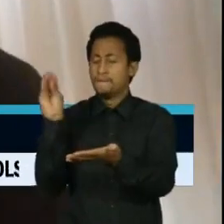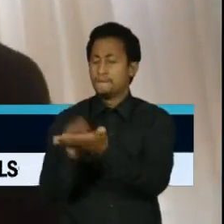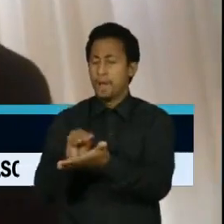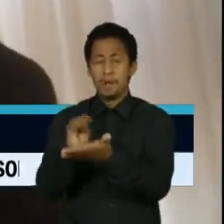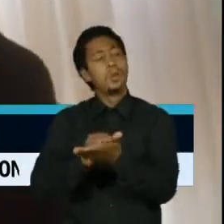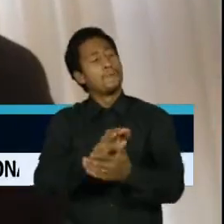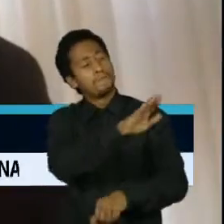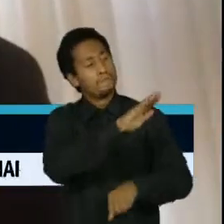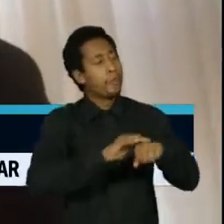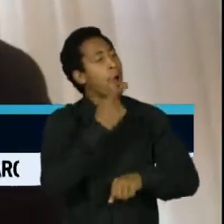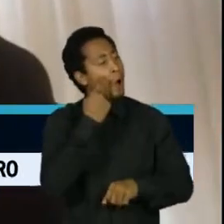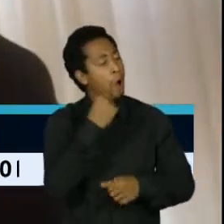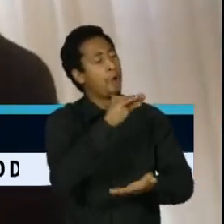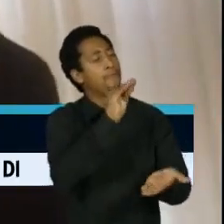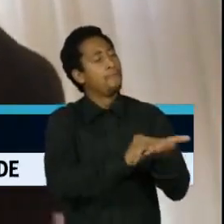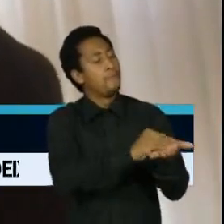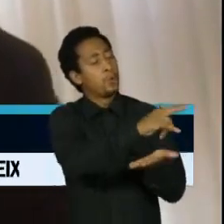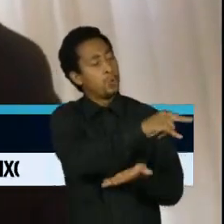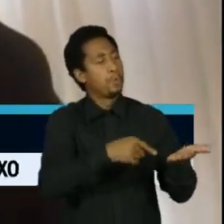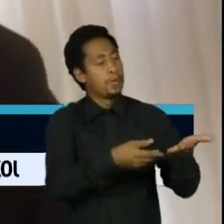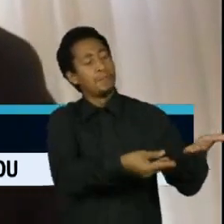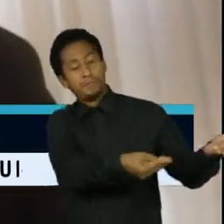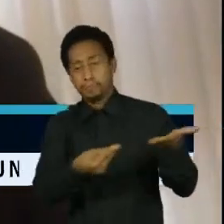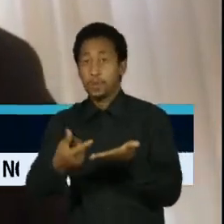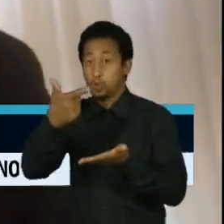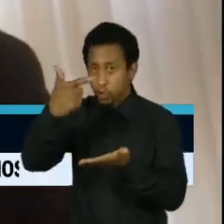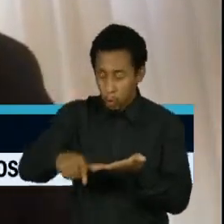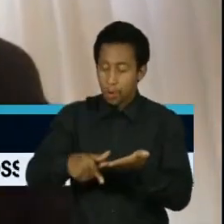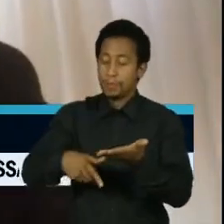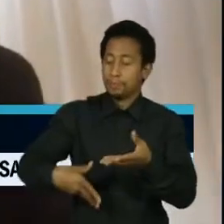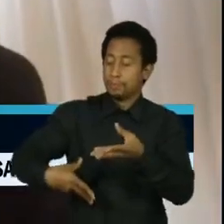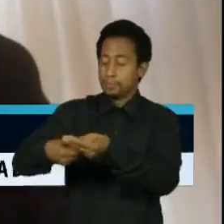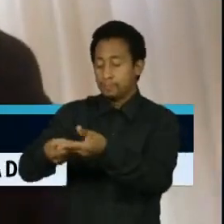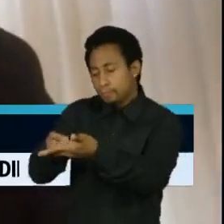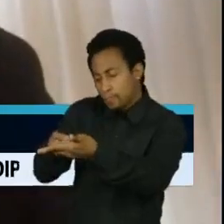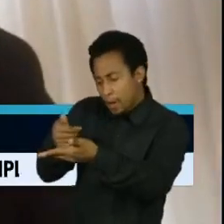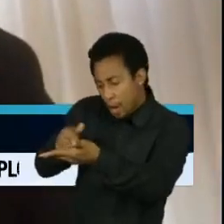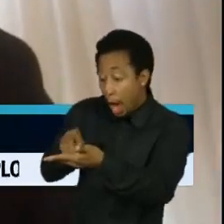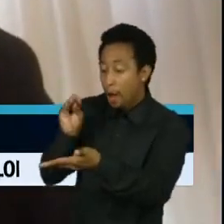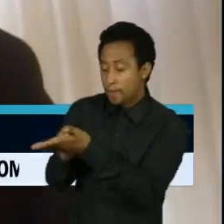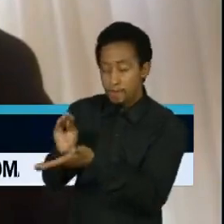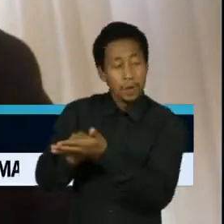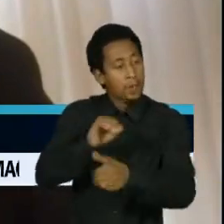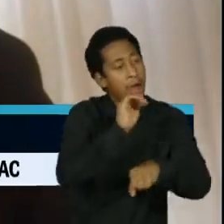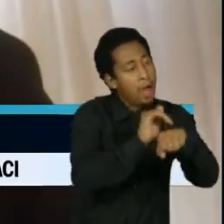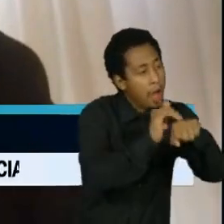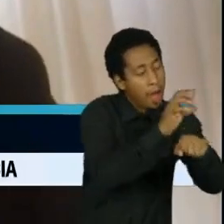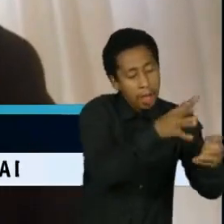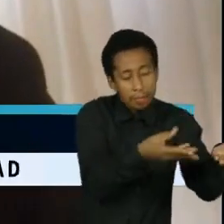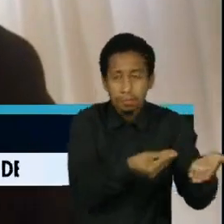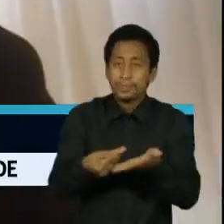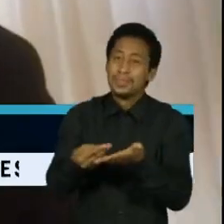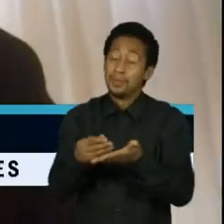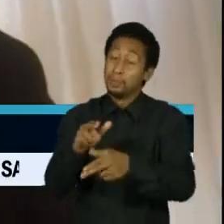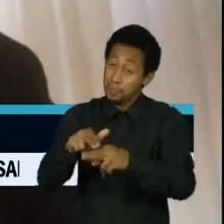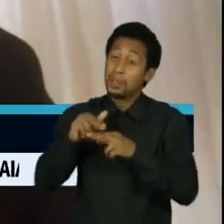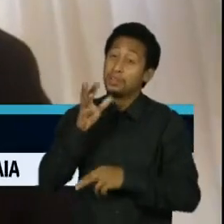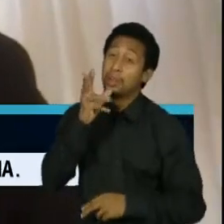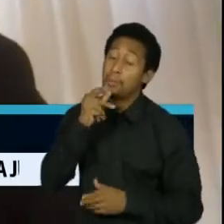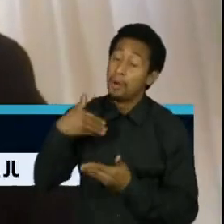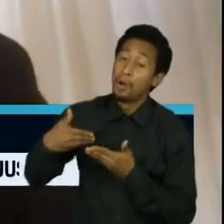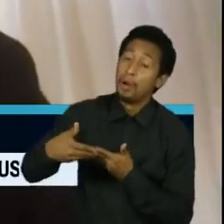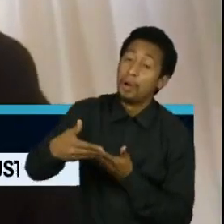constante requisição por parte do tribunal de novas documentações que acaba impedindo e ampliando esse prazo,